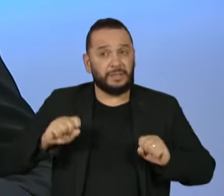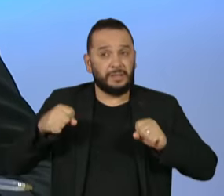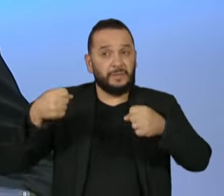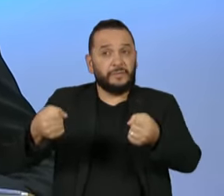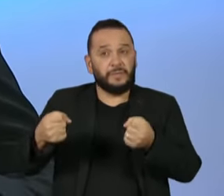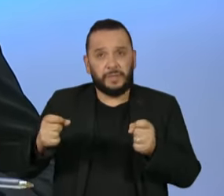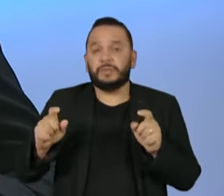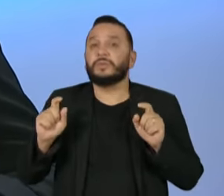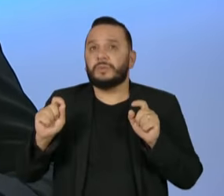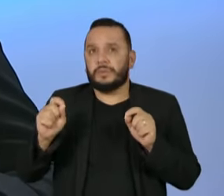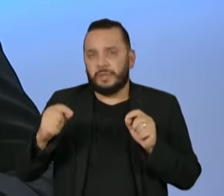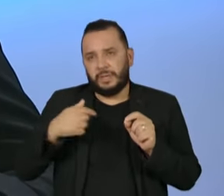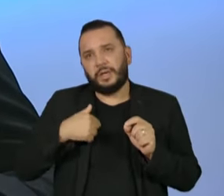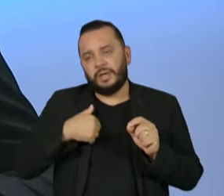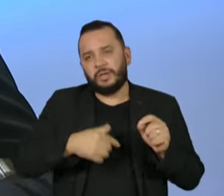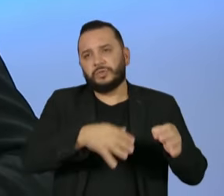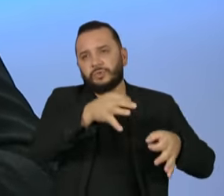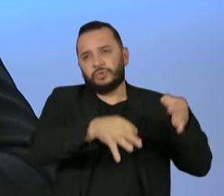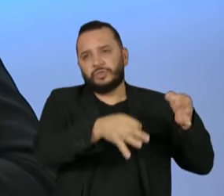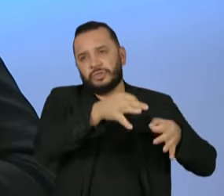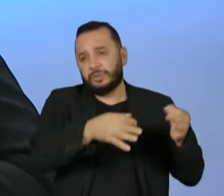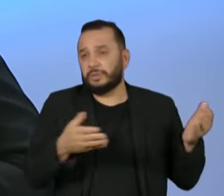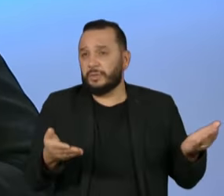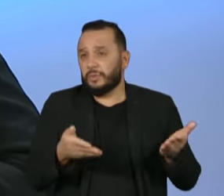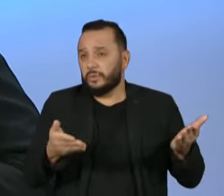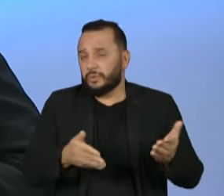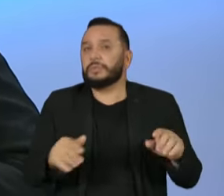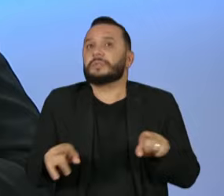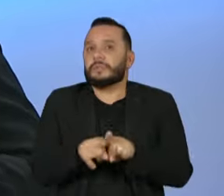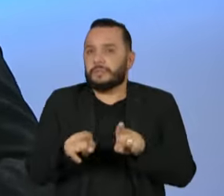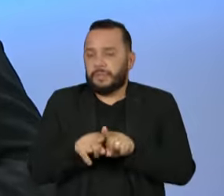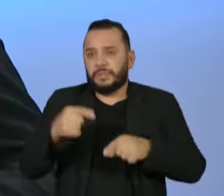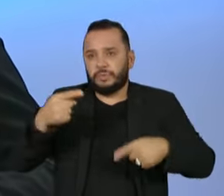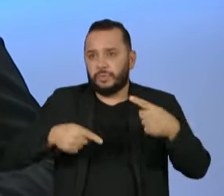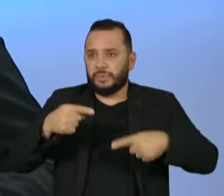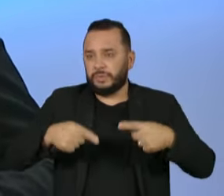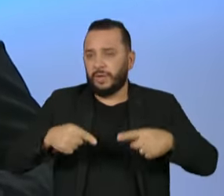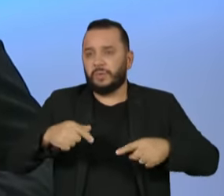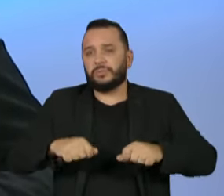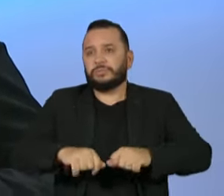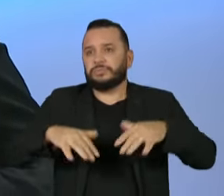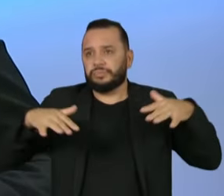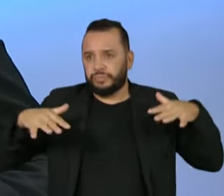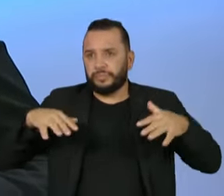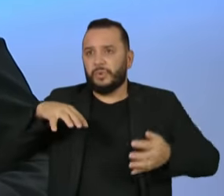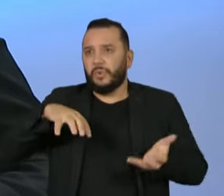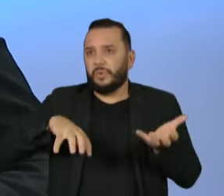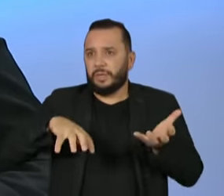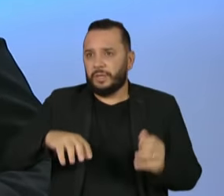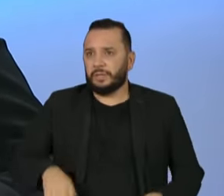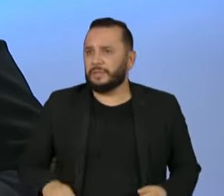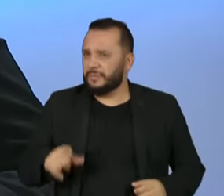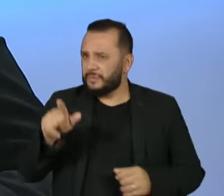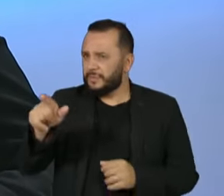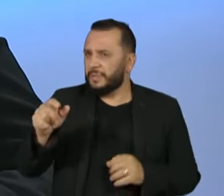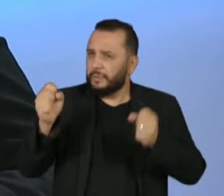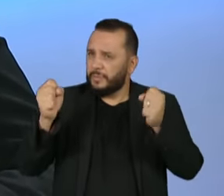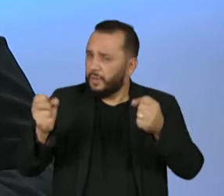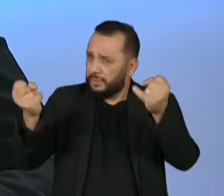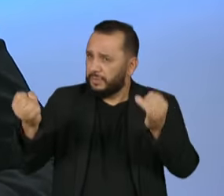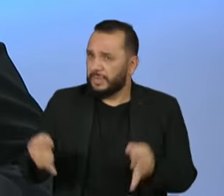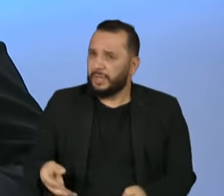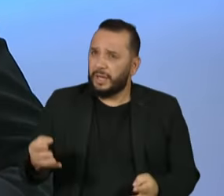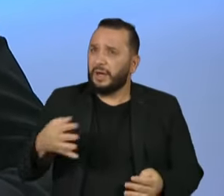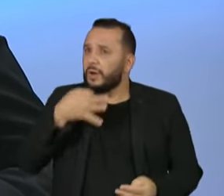previsto no ordenamento jurídico atual e a discussão pelo Parlamento. A senhora poderia elaborar um pouco sobre a sua